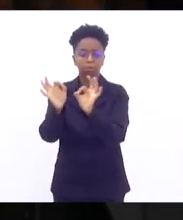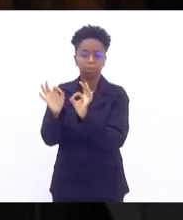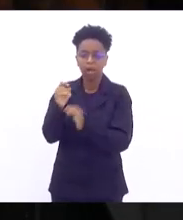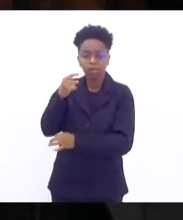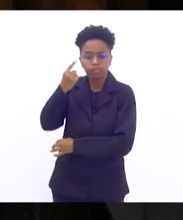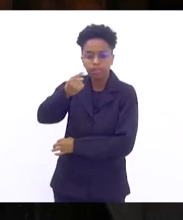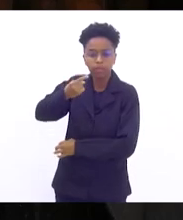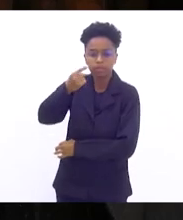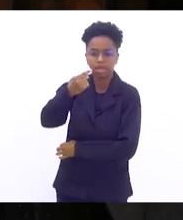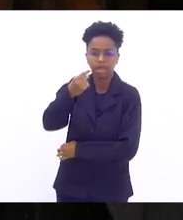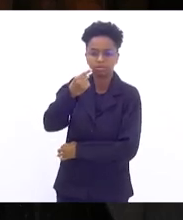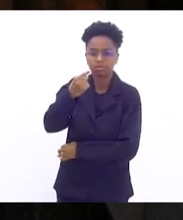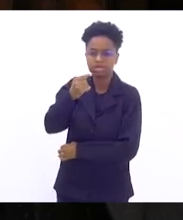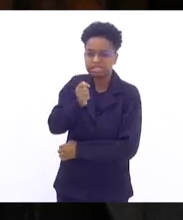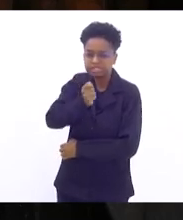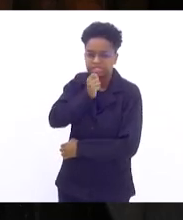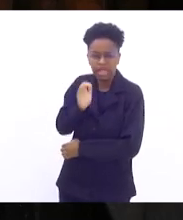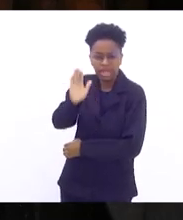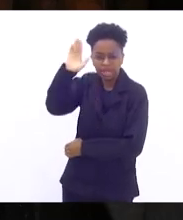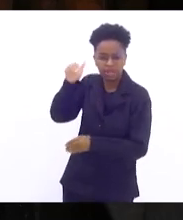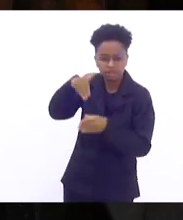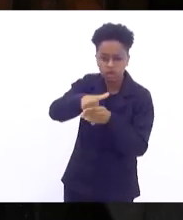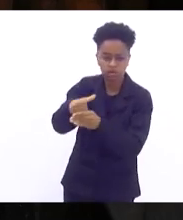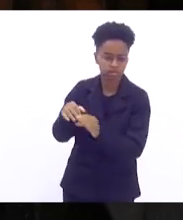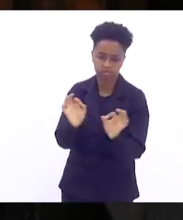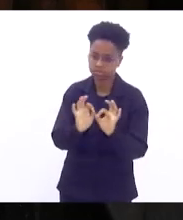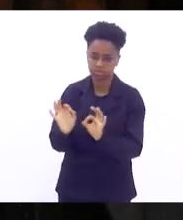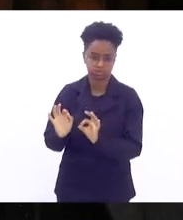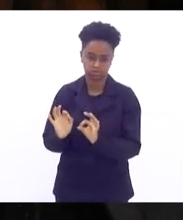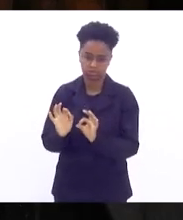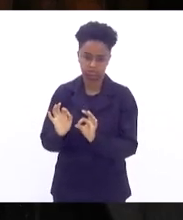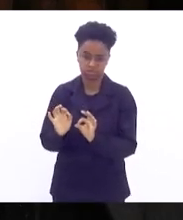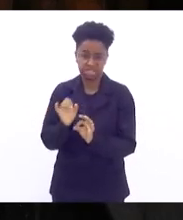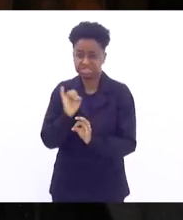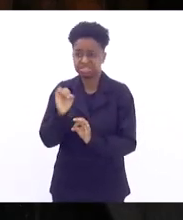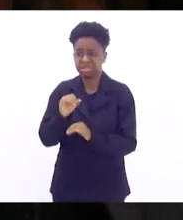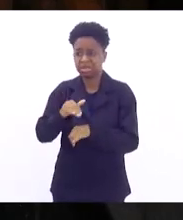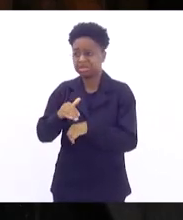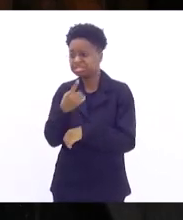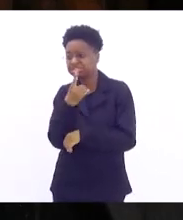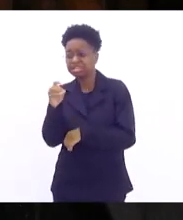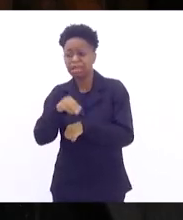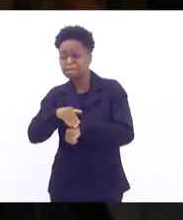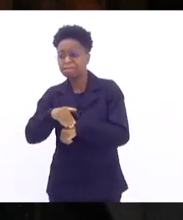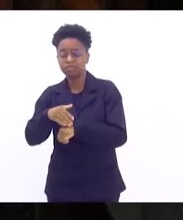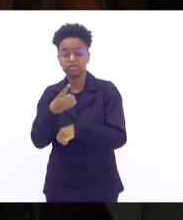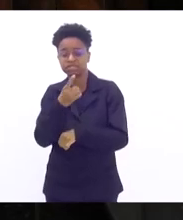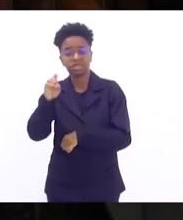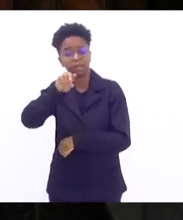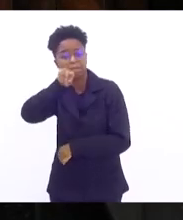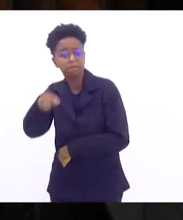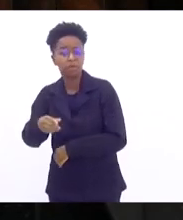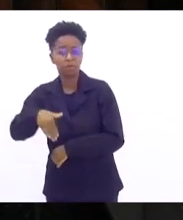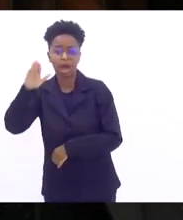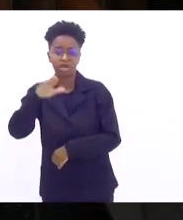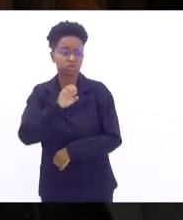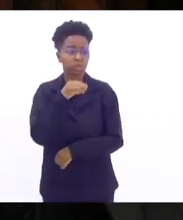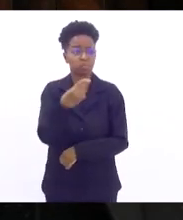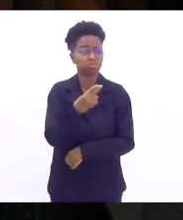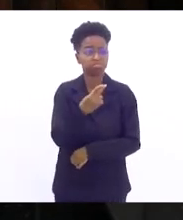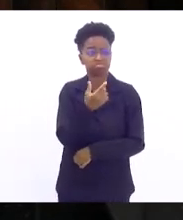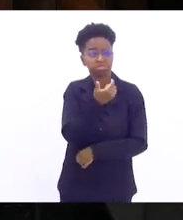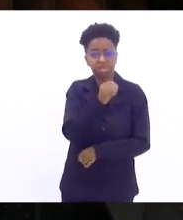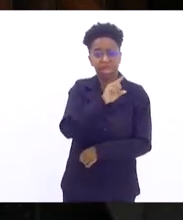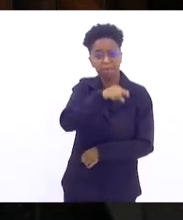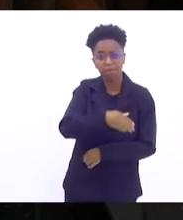sem ser eleito. Não importa se foi com mais de 100 mil votos ou mais de 10 mil